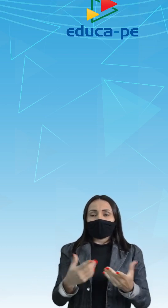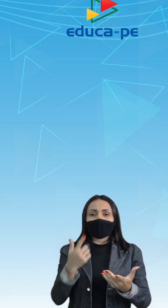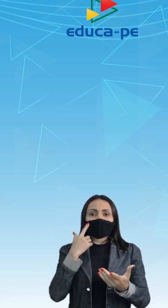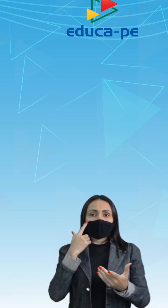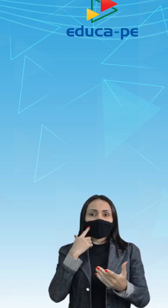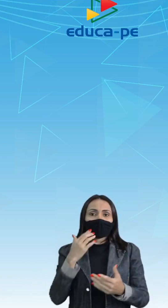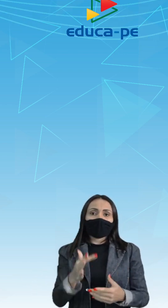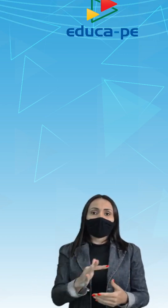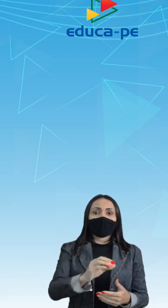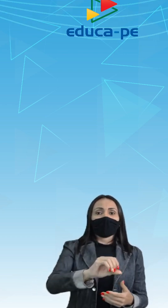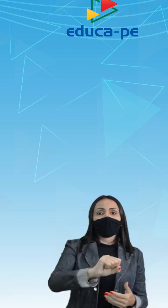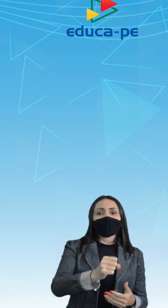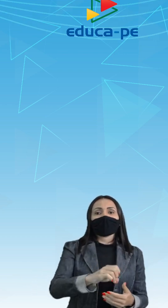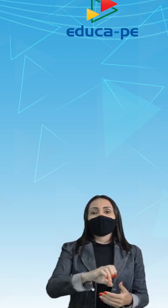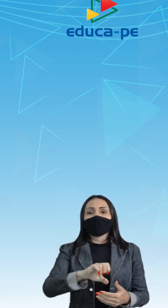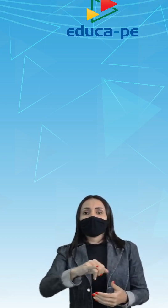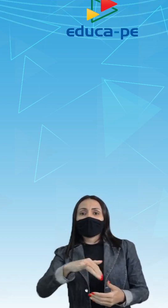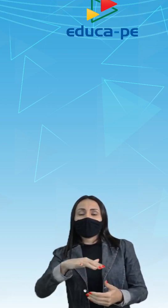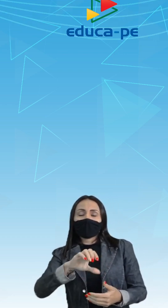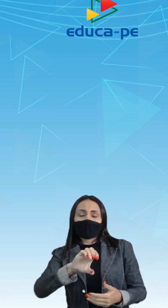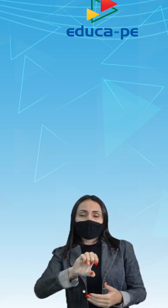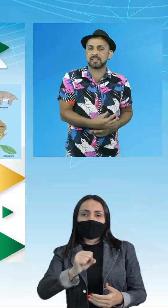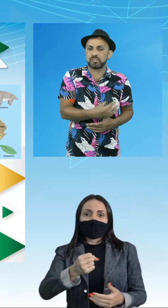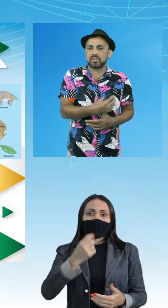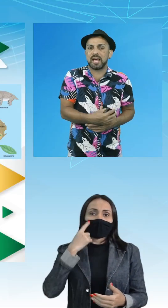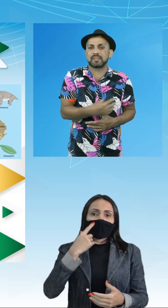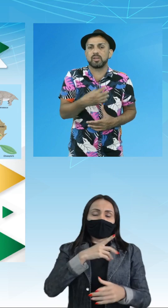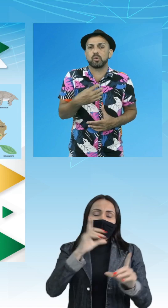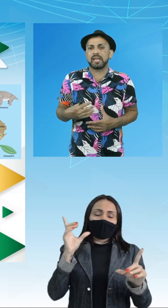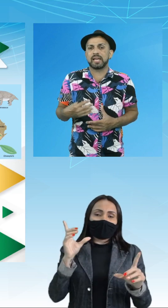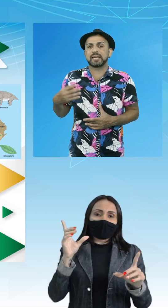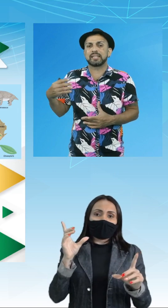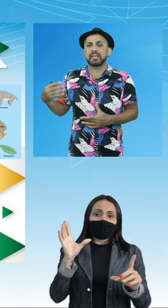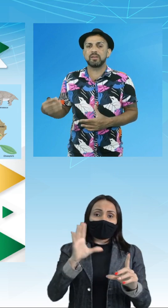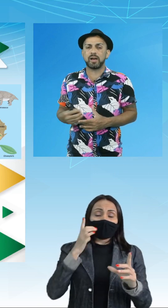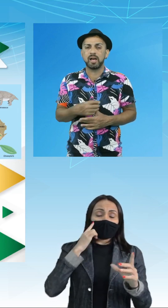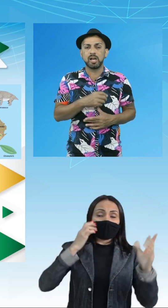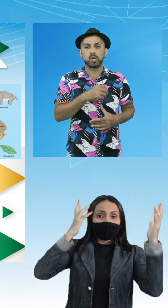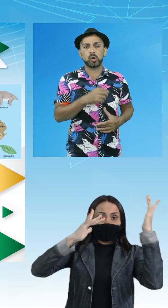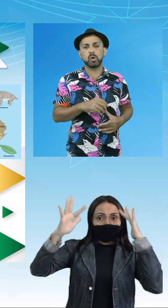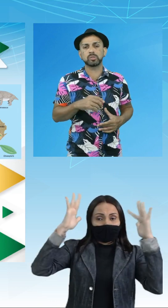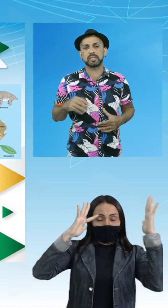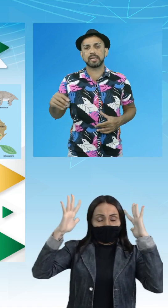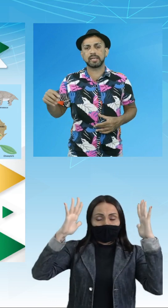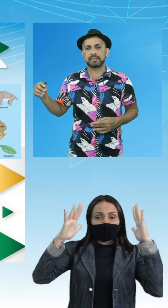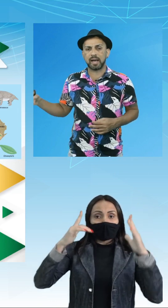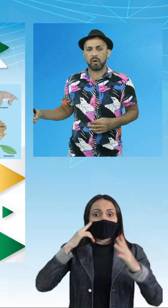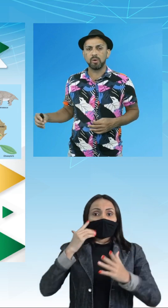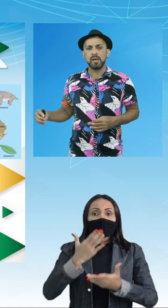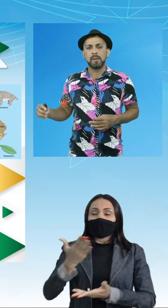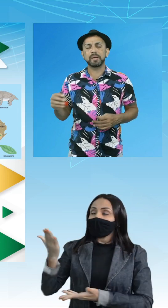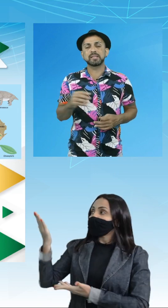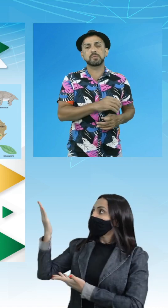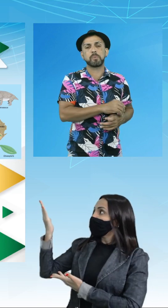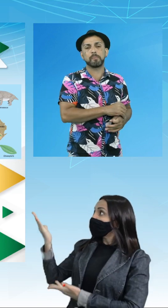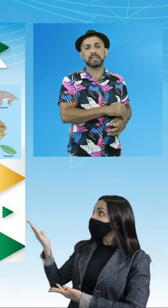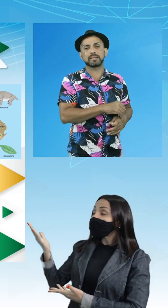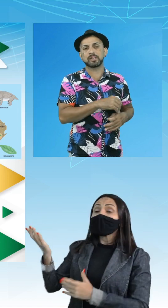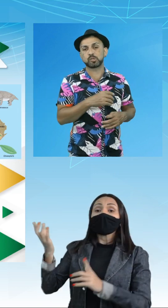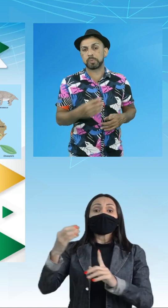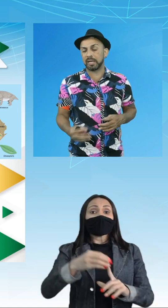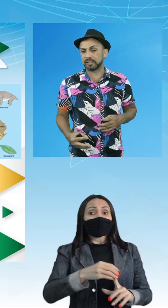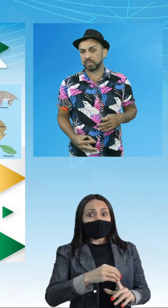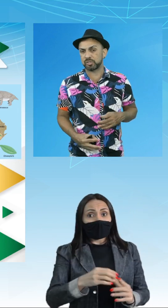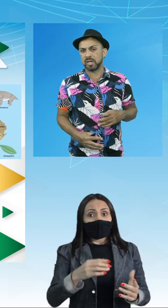fósseis, quando a gente fala das evidências das da teoria da deriva continental, principalmente